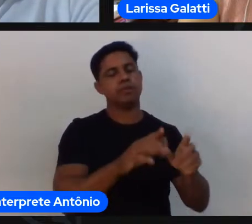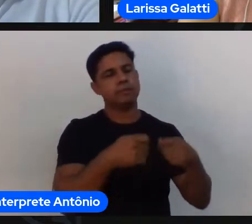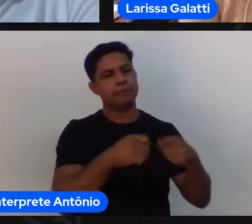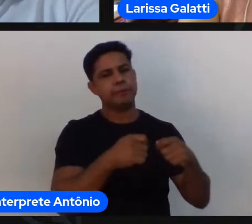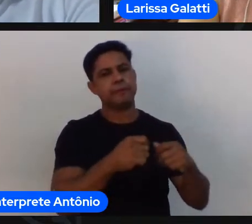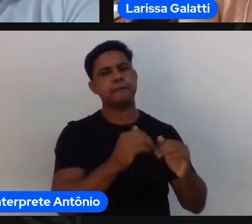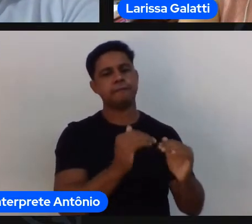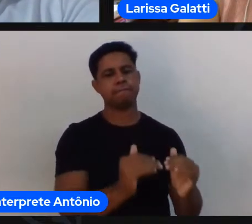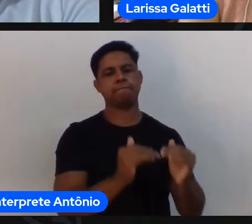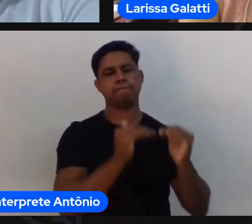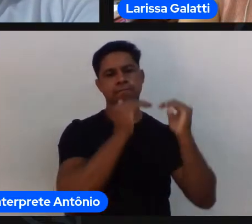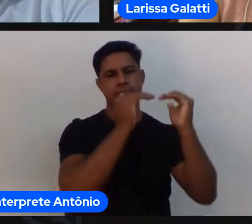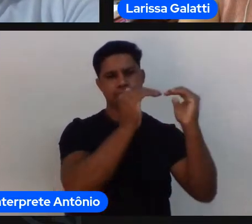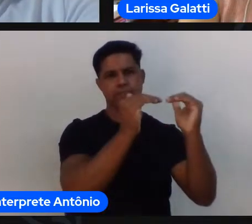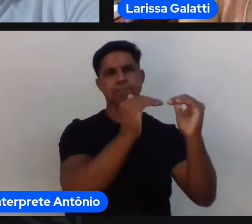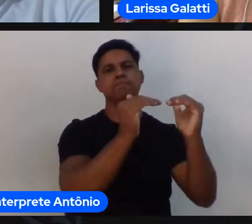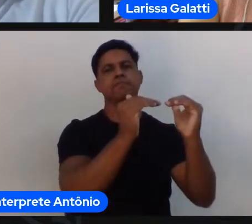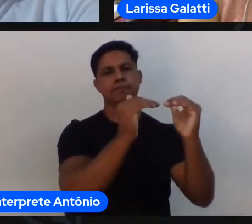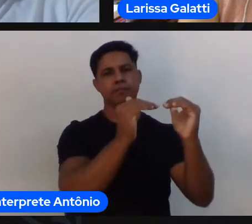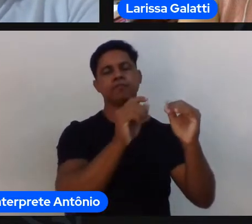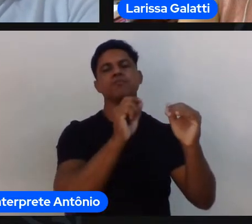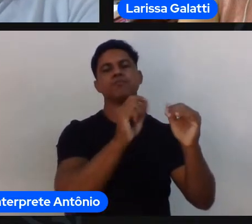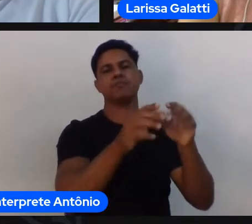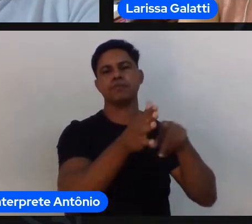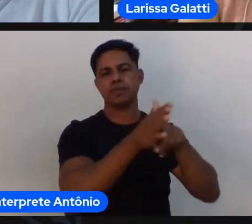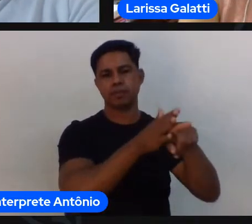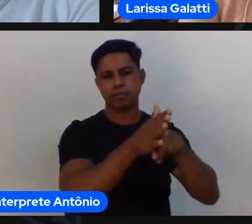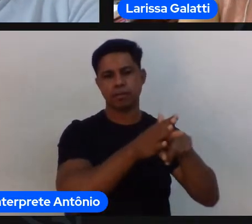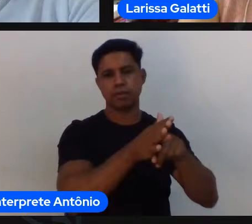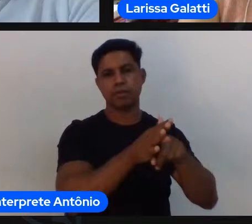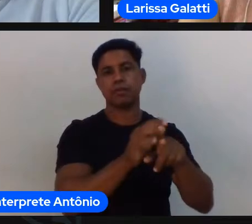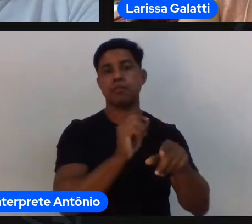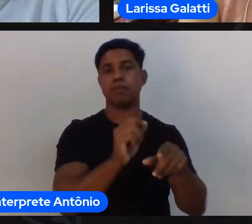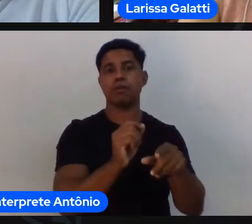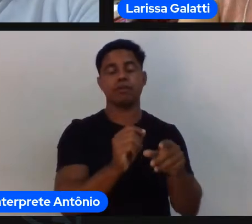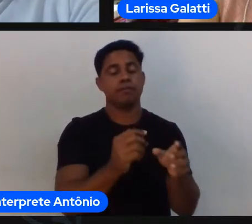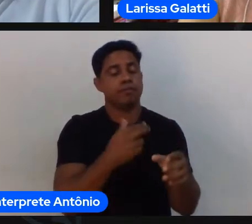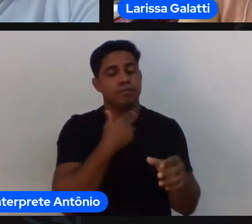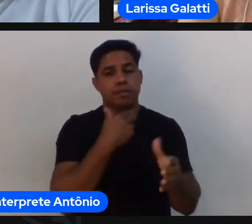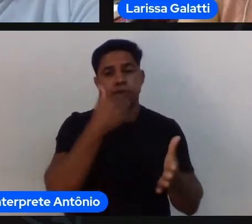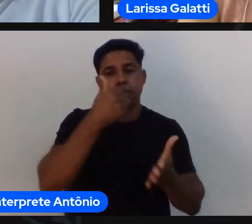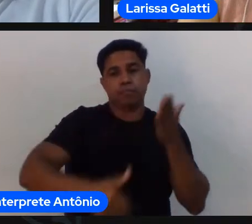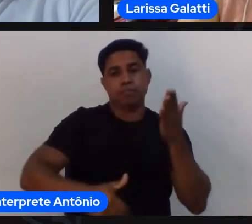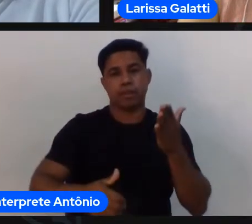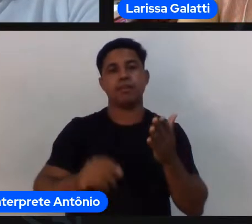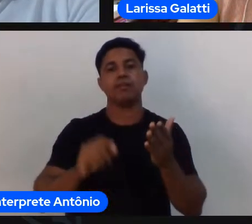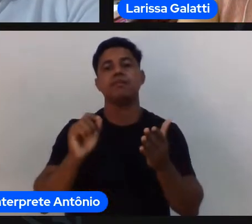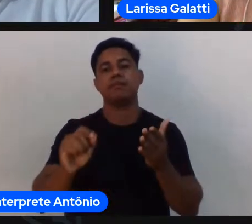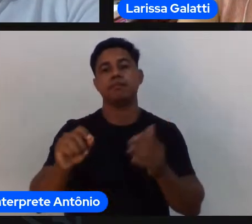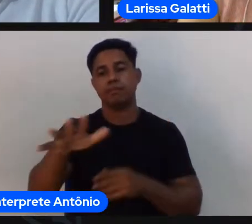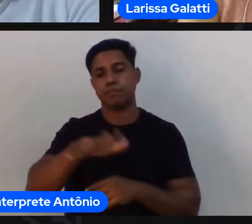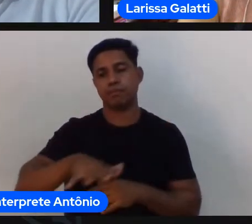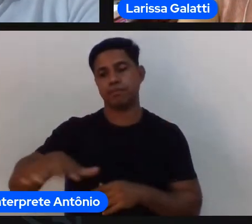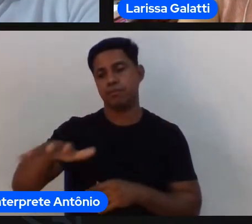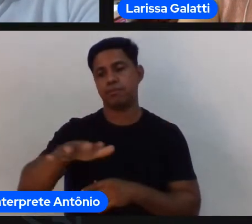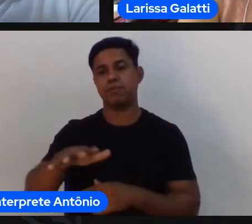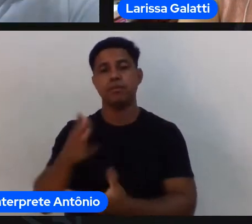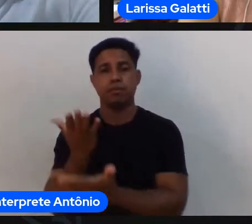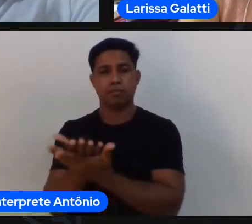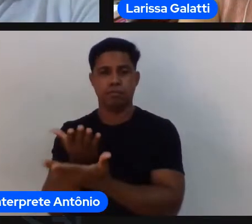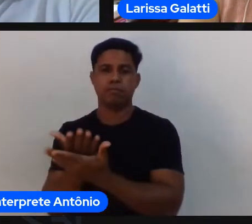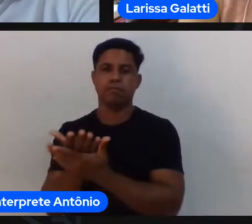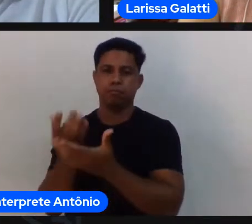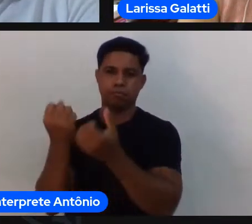a perder os próprios espaços né dentro da escola como aulas de educação física a partir do momento que a gente não conseguiu